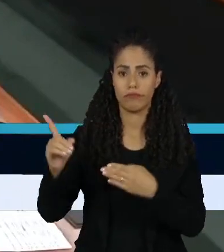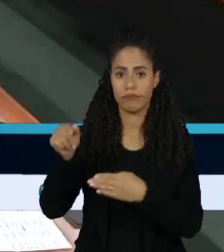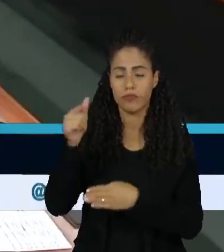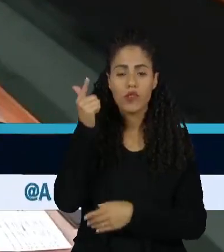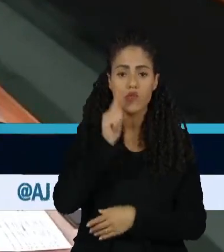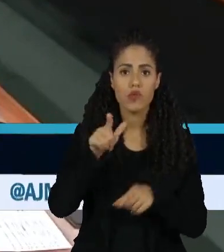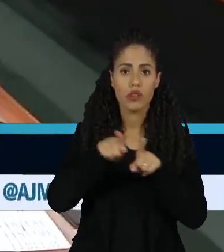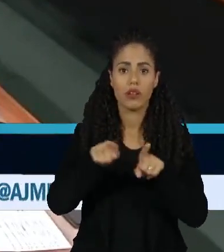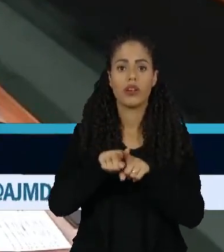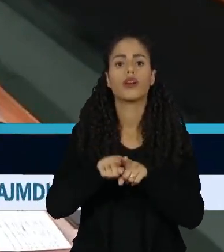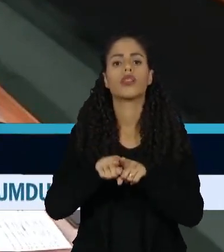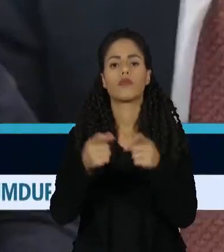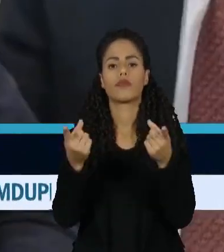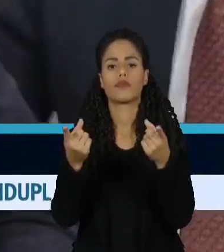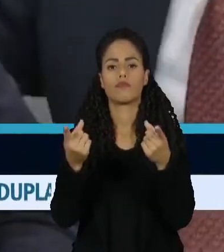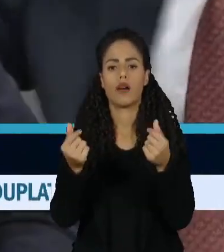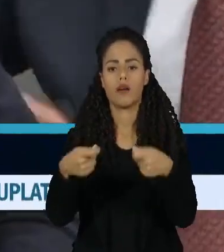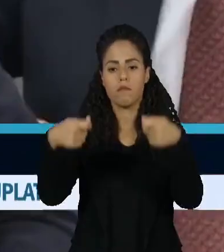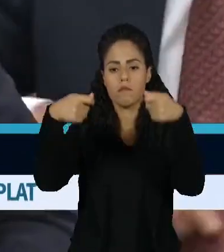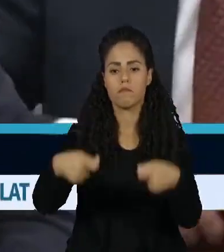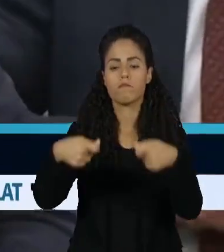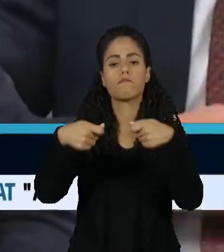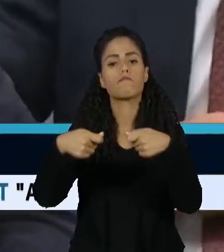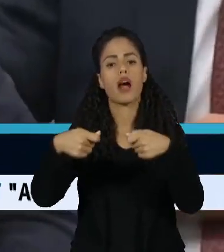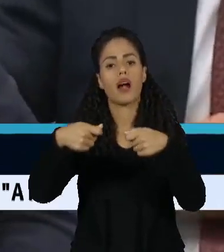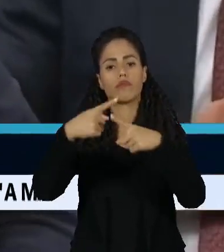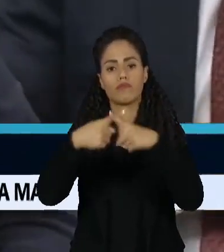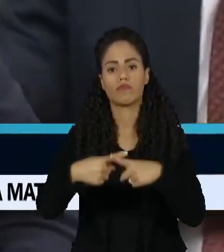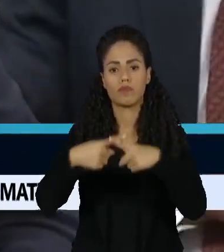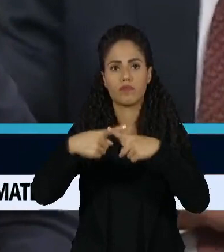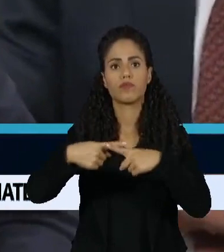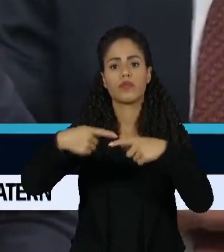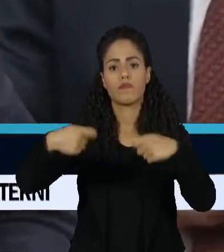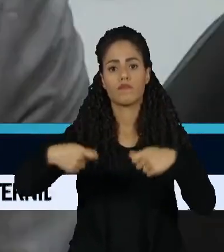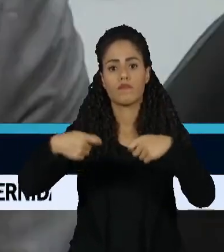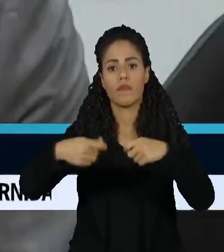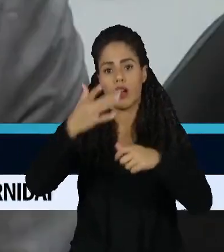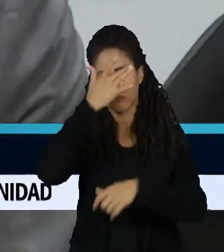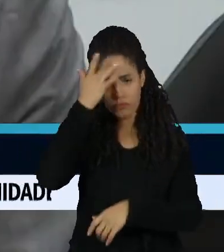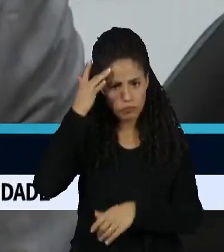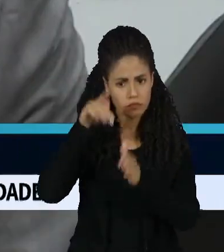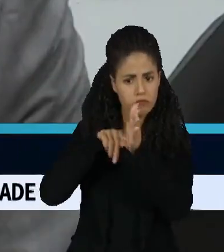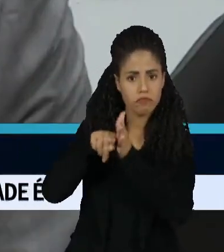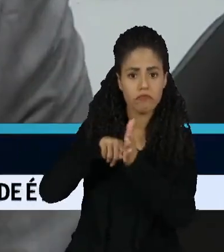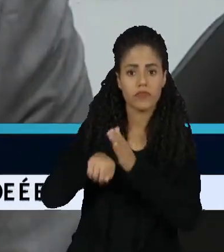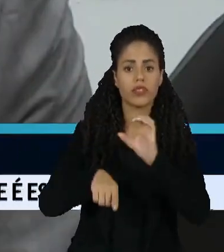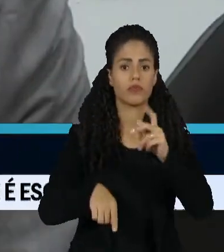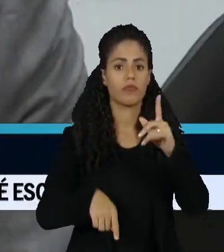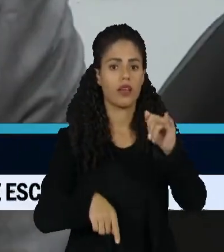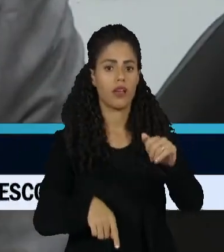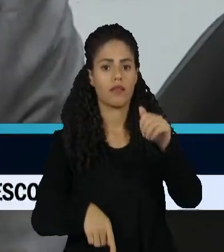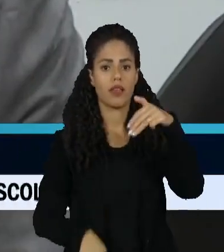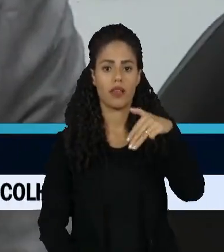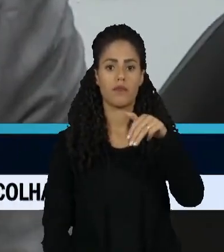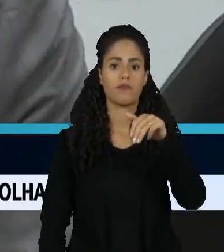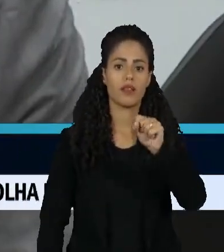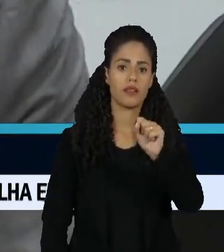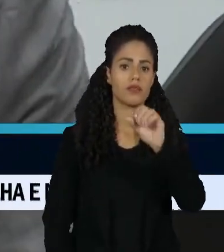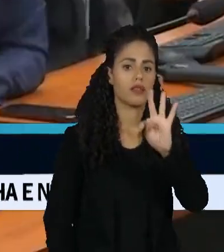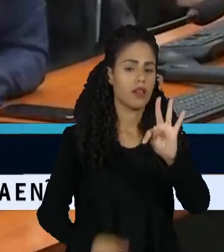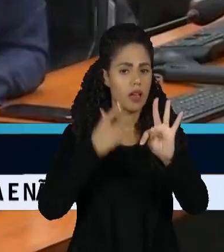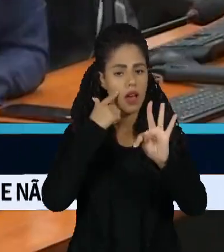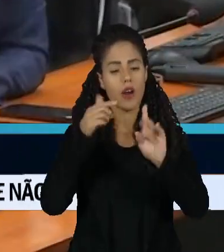resultados de jogos de futebol também não deve denunciar os investigados. Já a CPI do MST deve pedir o